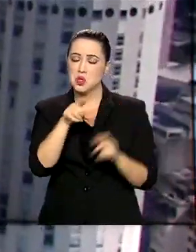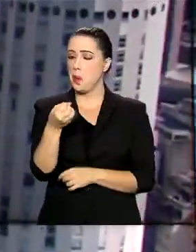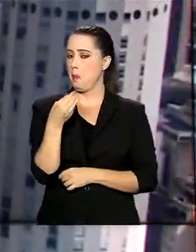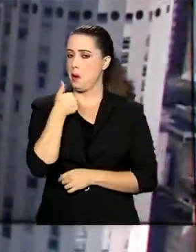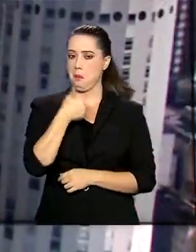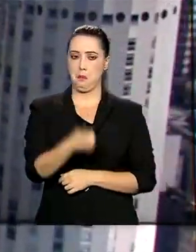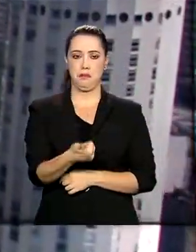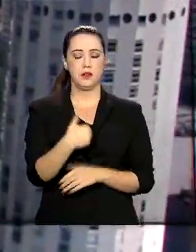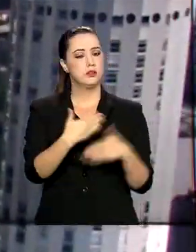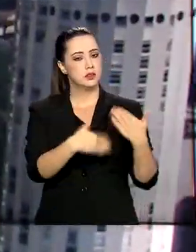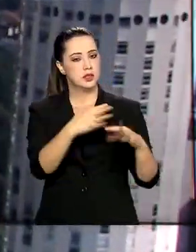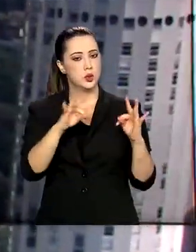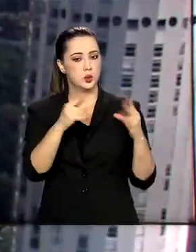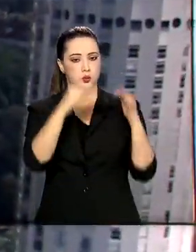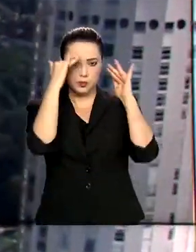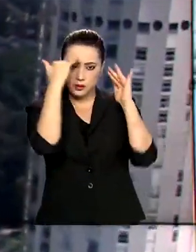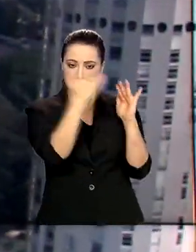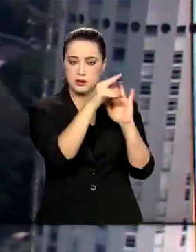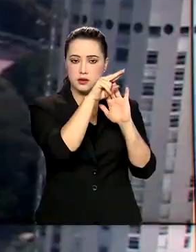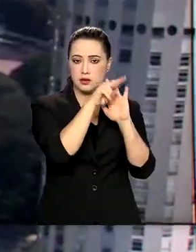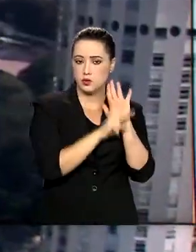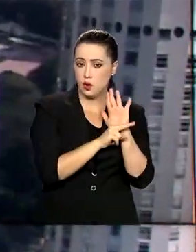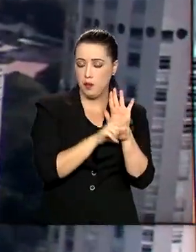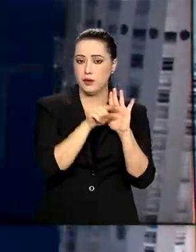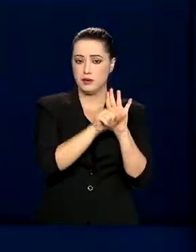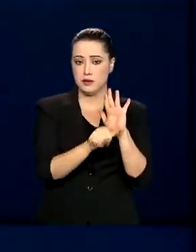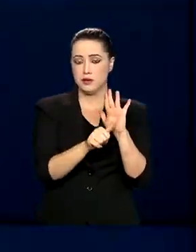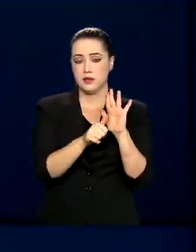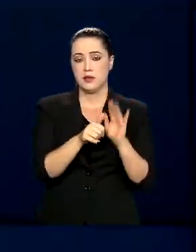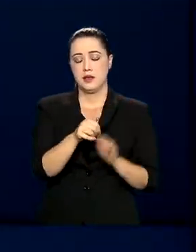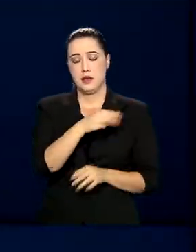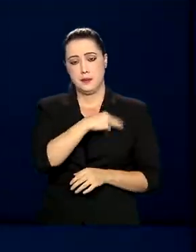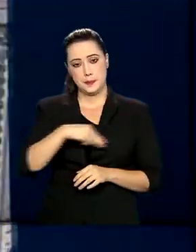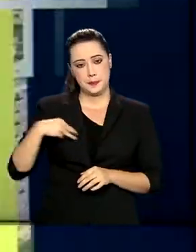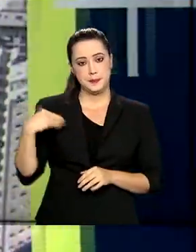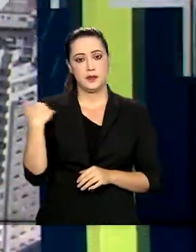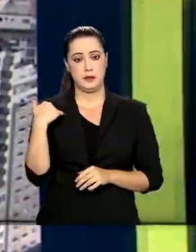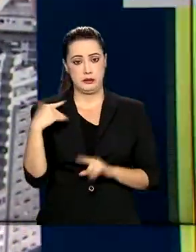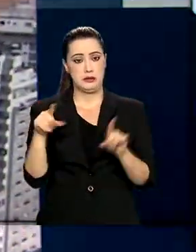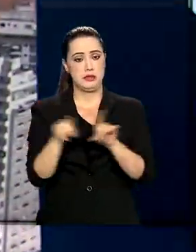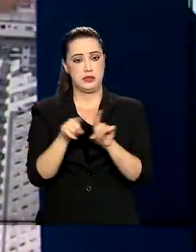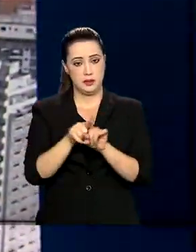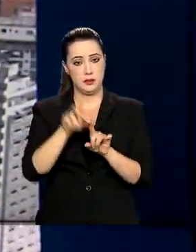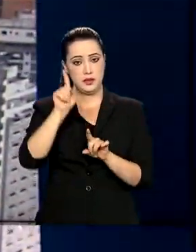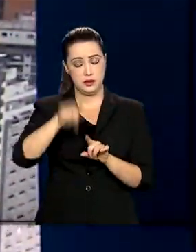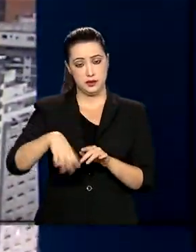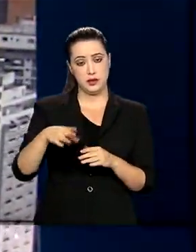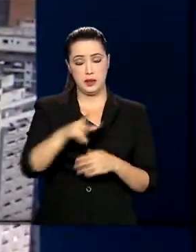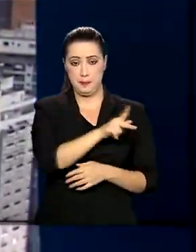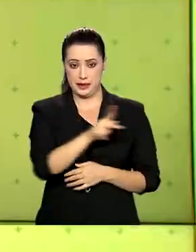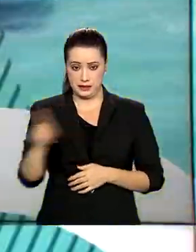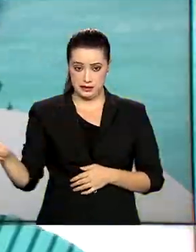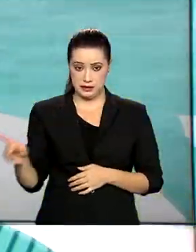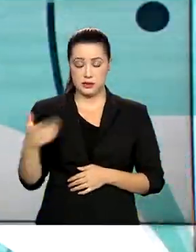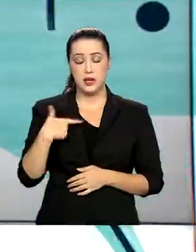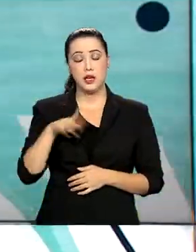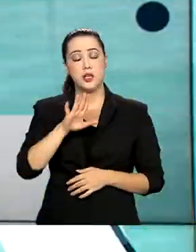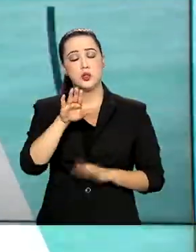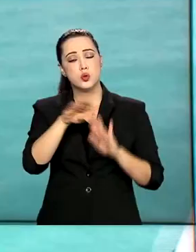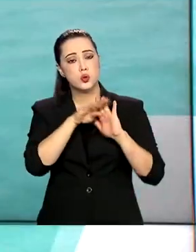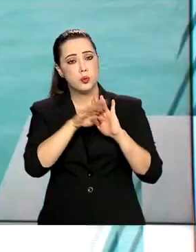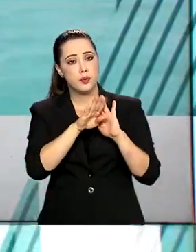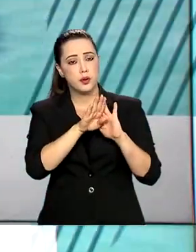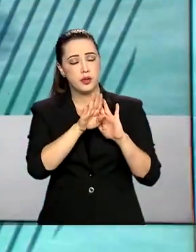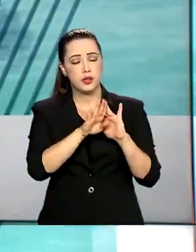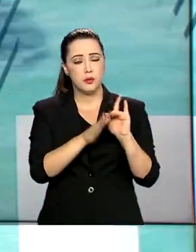saúde e seguirá todos os protocolos estabelecidos. A primeira-dama, que também preside o conselho do programa Pátria Voluntária, está sendo